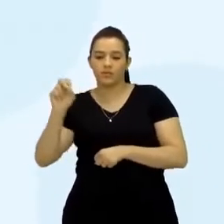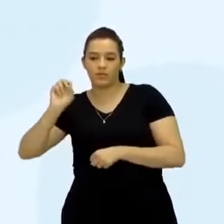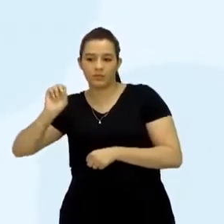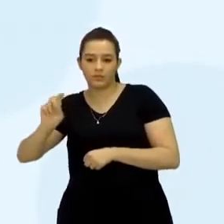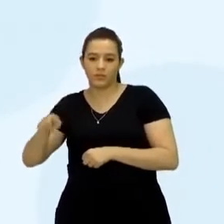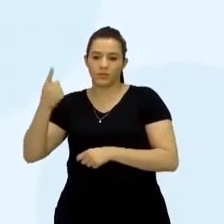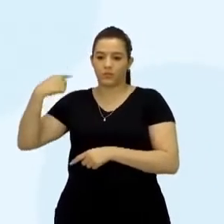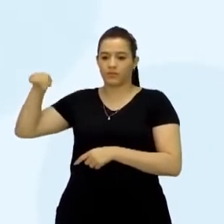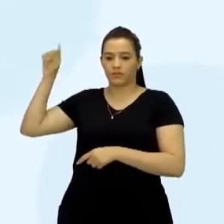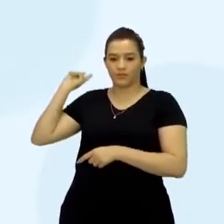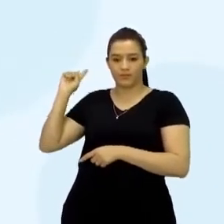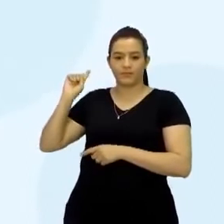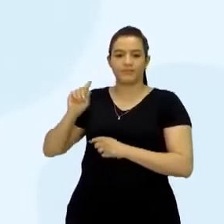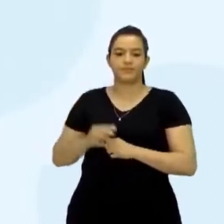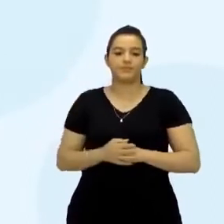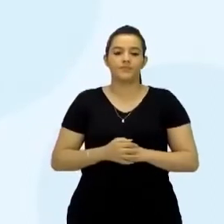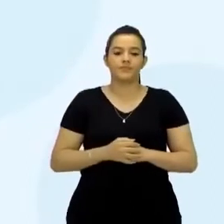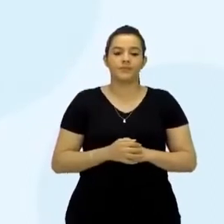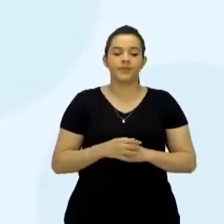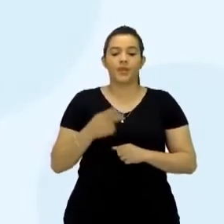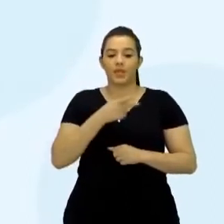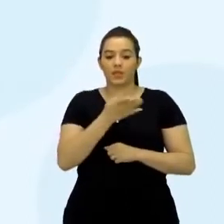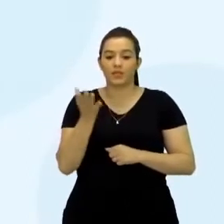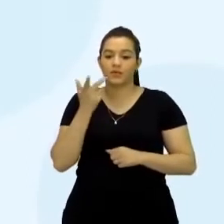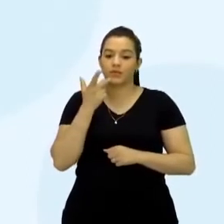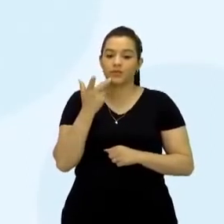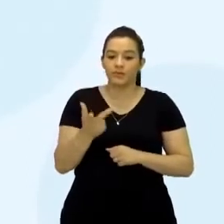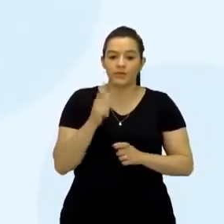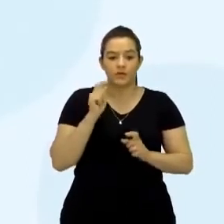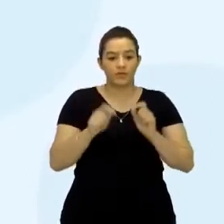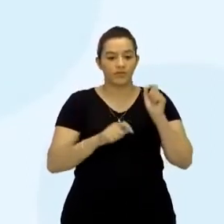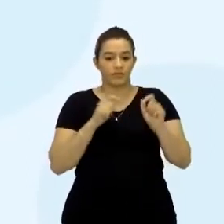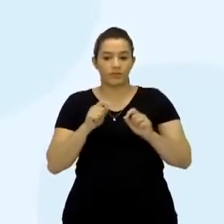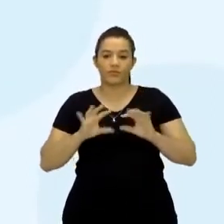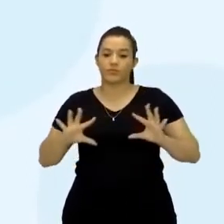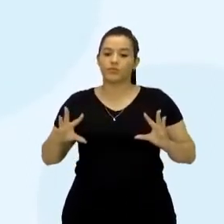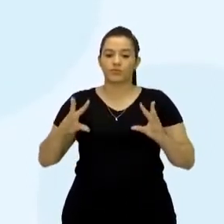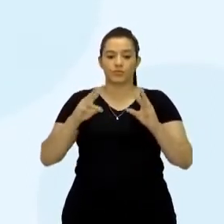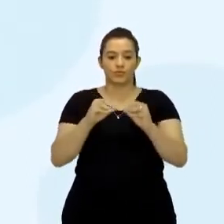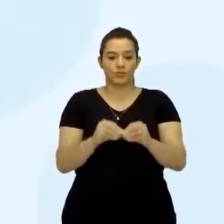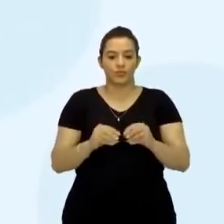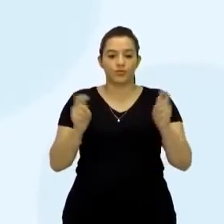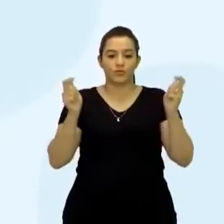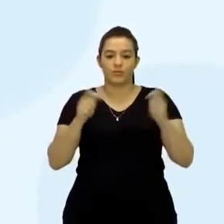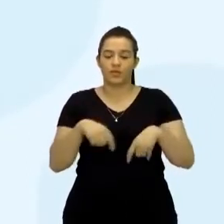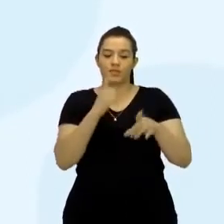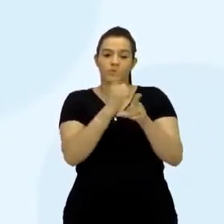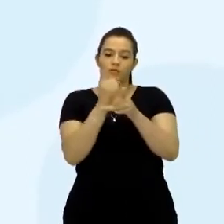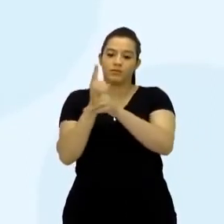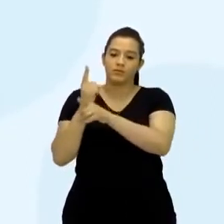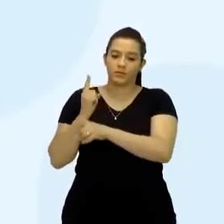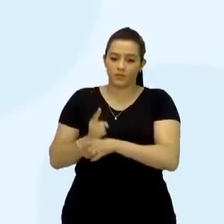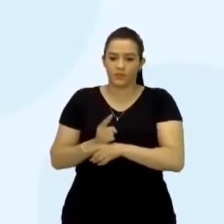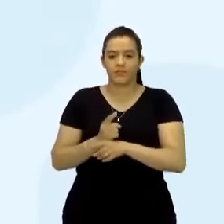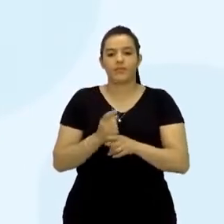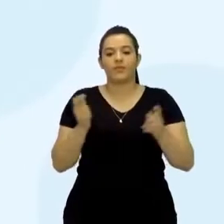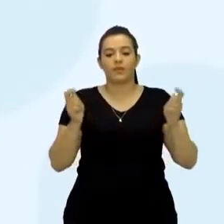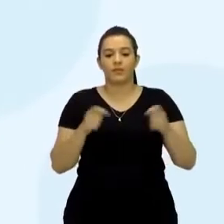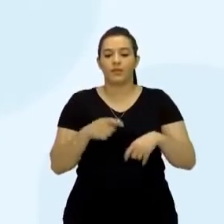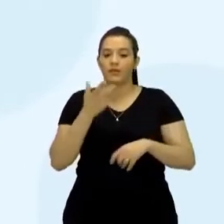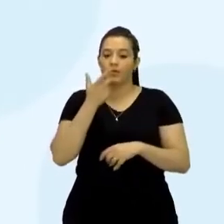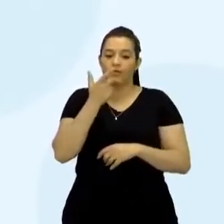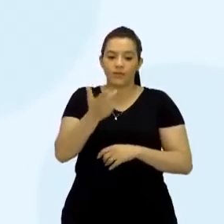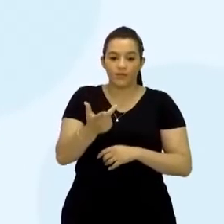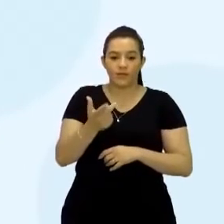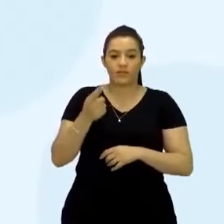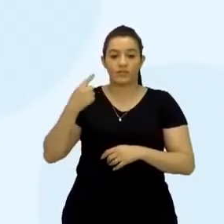anos atrás. Afirma ele, ao reiterar que descobertas recentes indicam